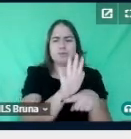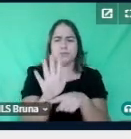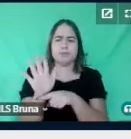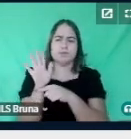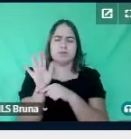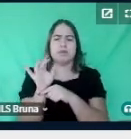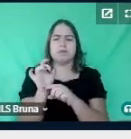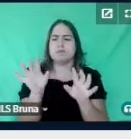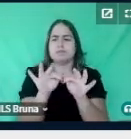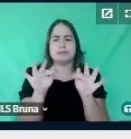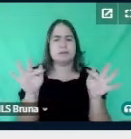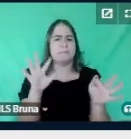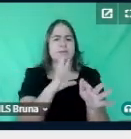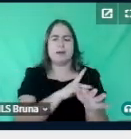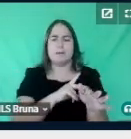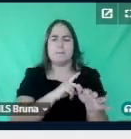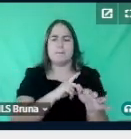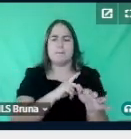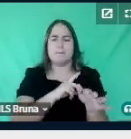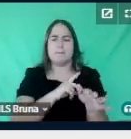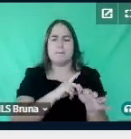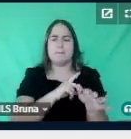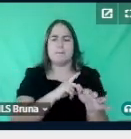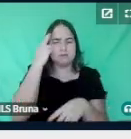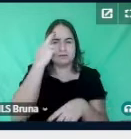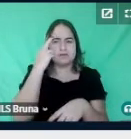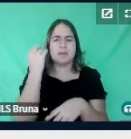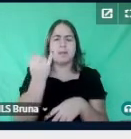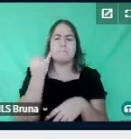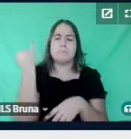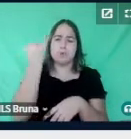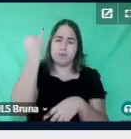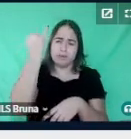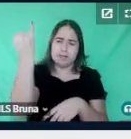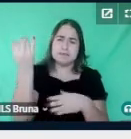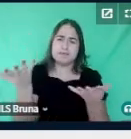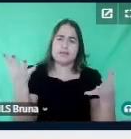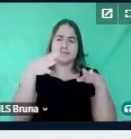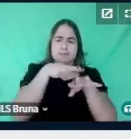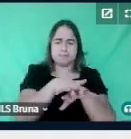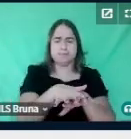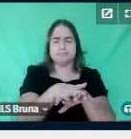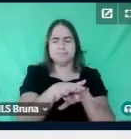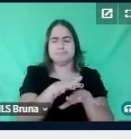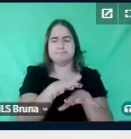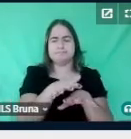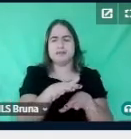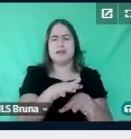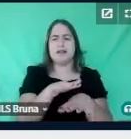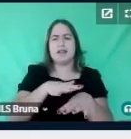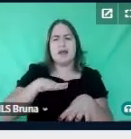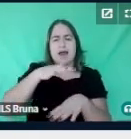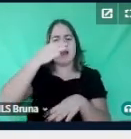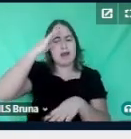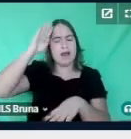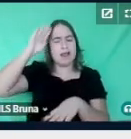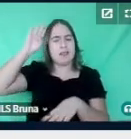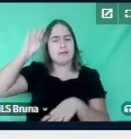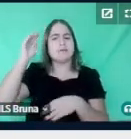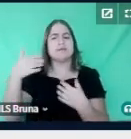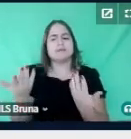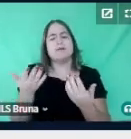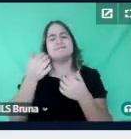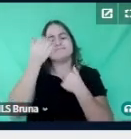puro amor e consciência da importância da acessibilidade no ambiente acadêmico. Então, fica o meu